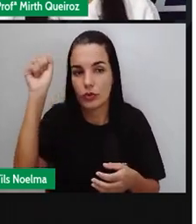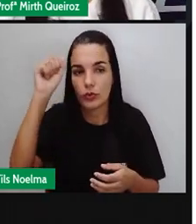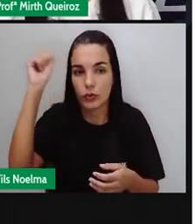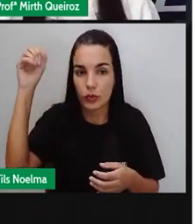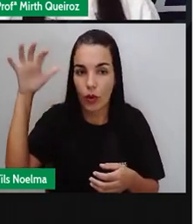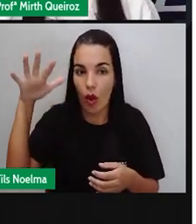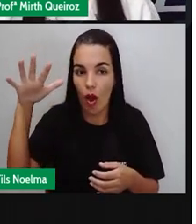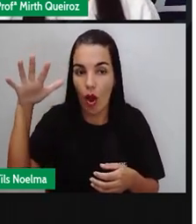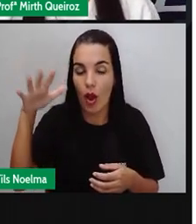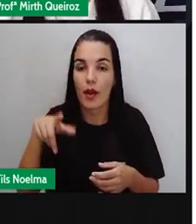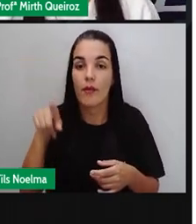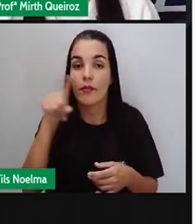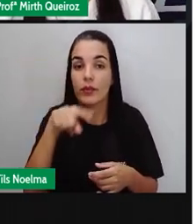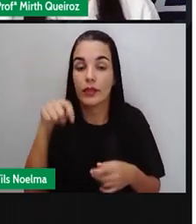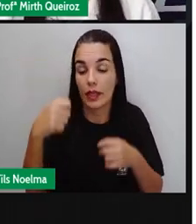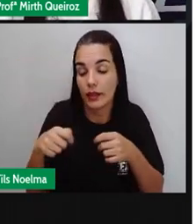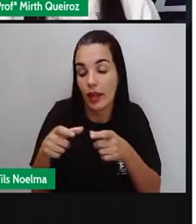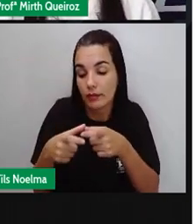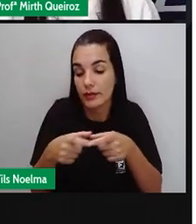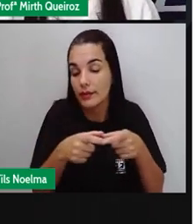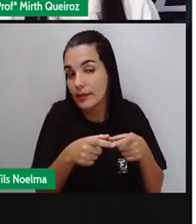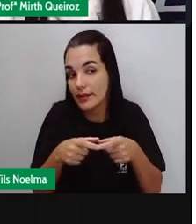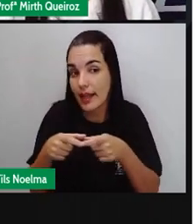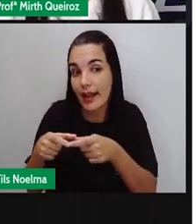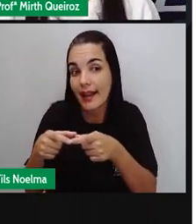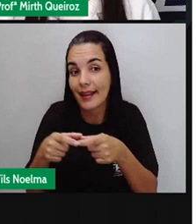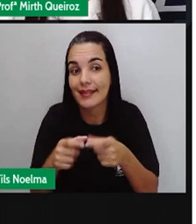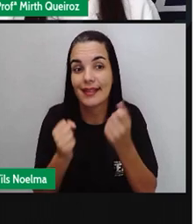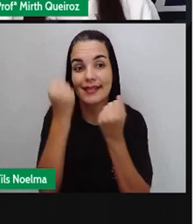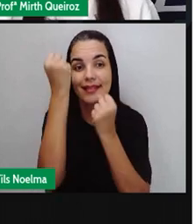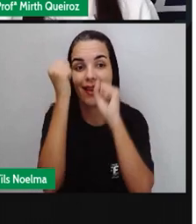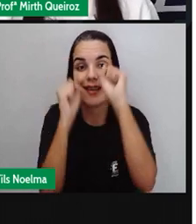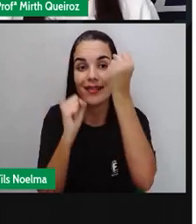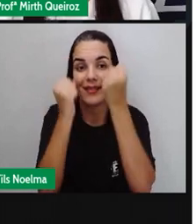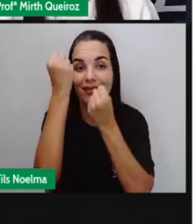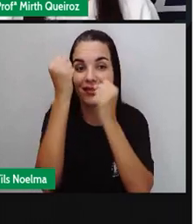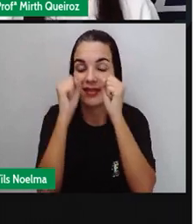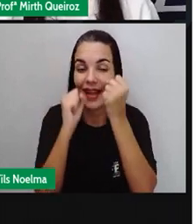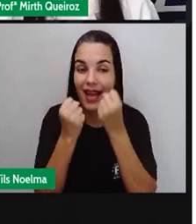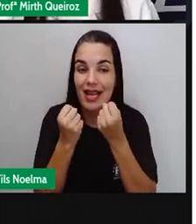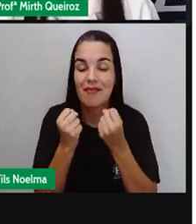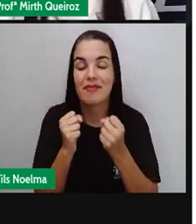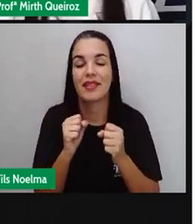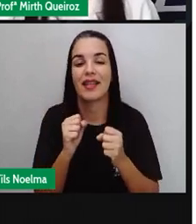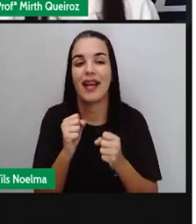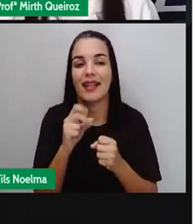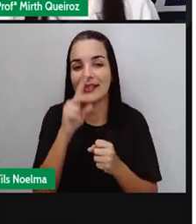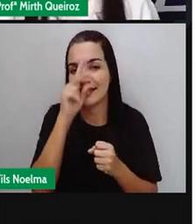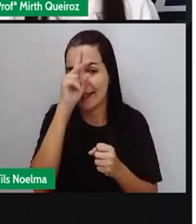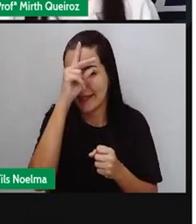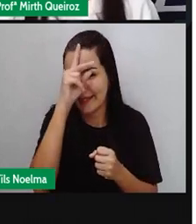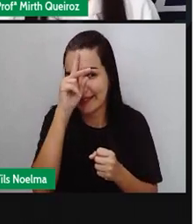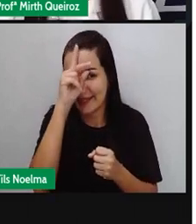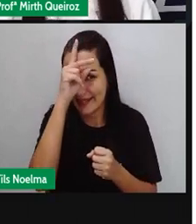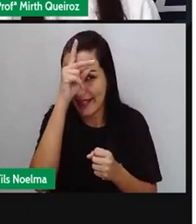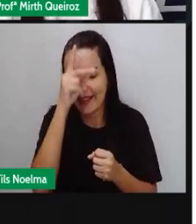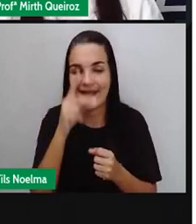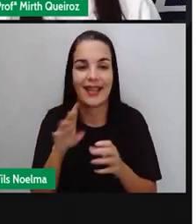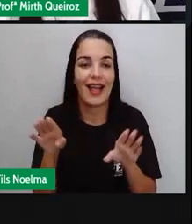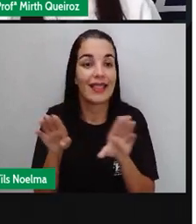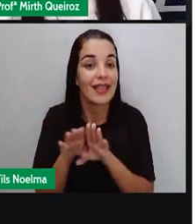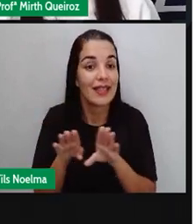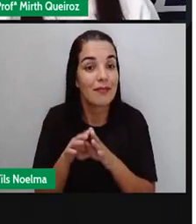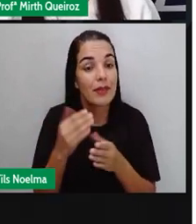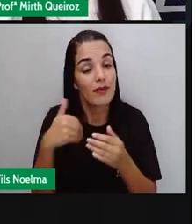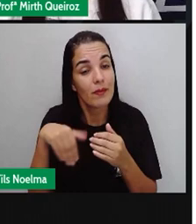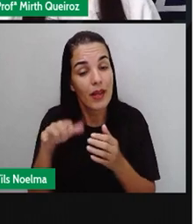suas mãos As caixinhas Né? Da nossa fábrica De contos Ou os envelopes Que indicam aí A nossa fábrica De contos Vocês